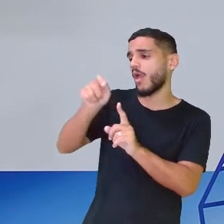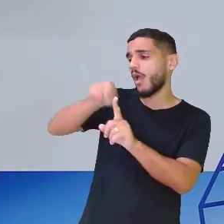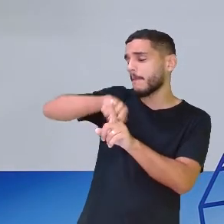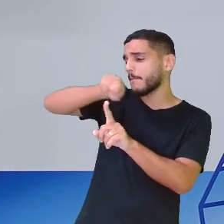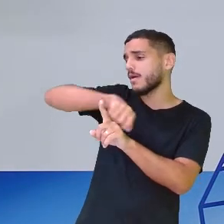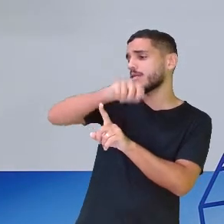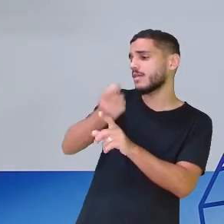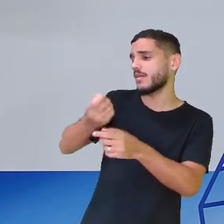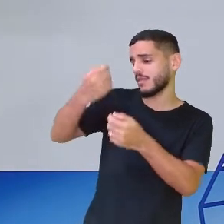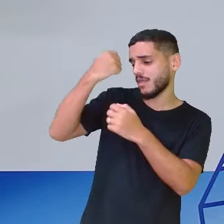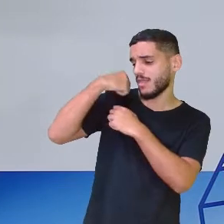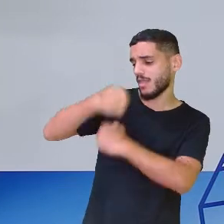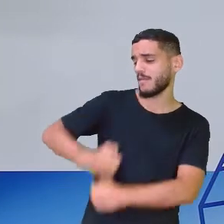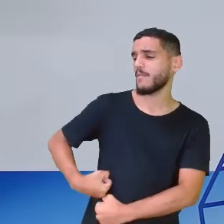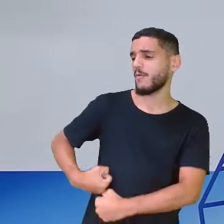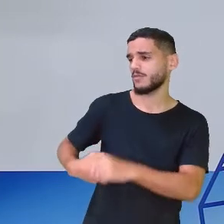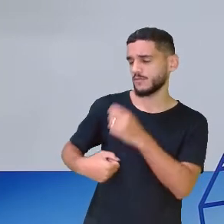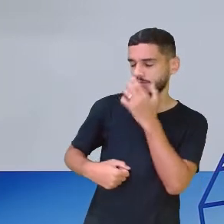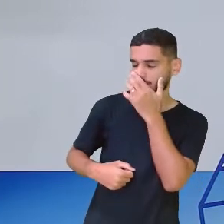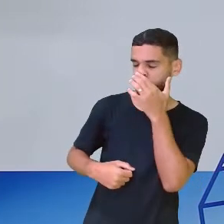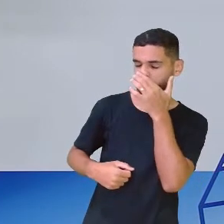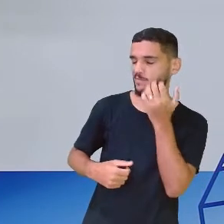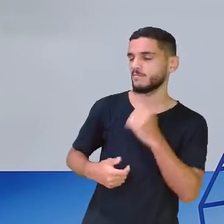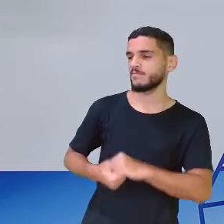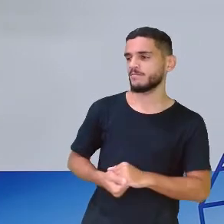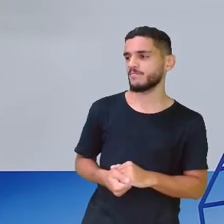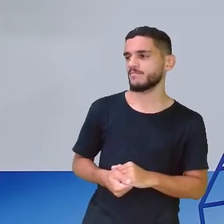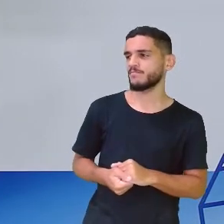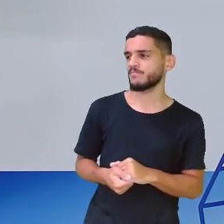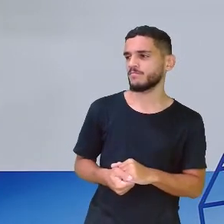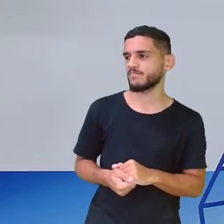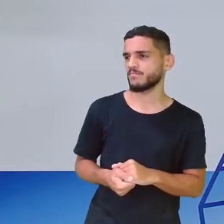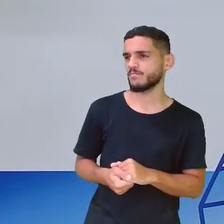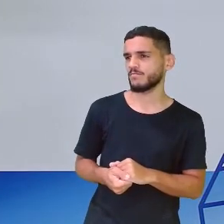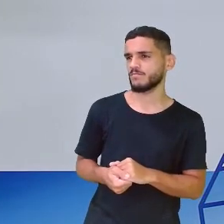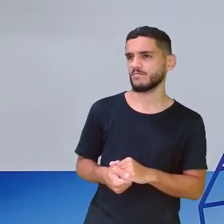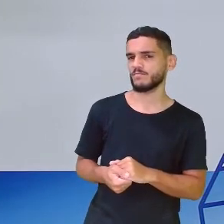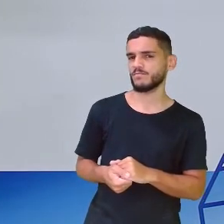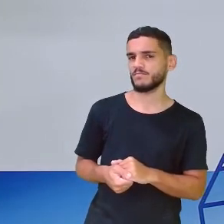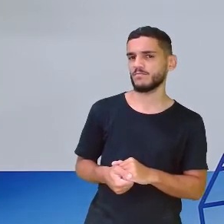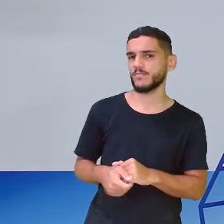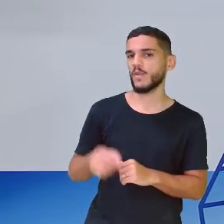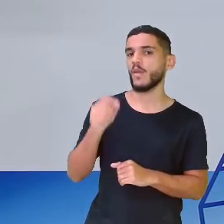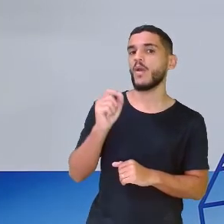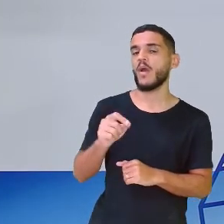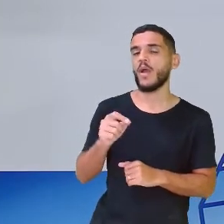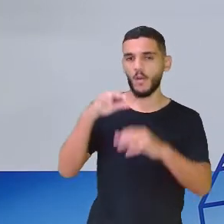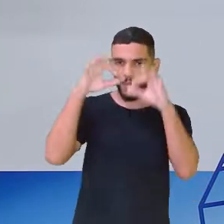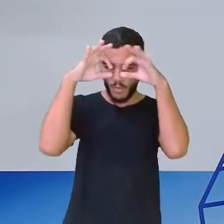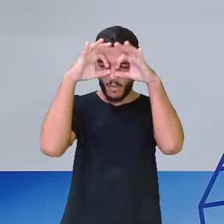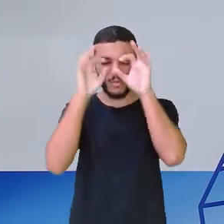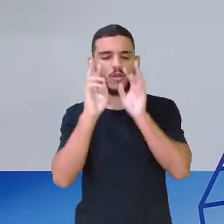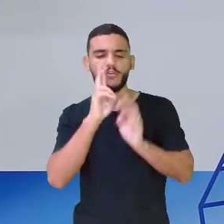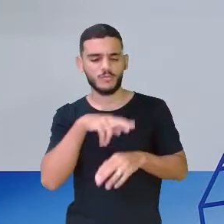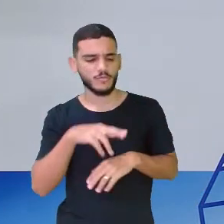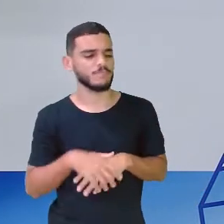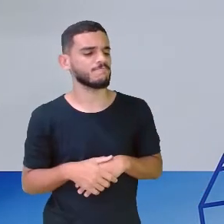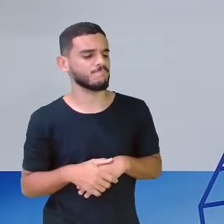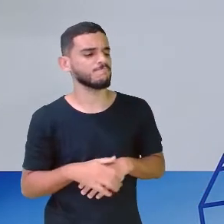na bolsa que trazia na barriga. Olha o que a coruja disse. Hum,